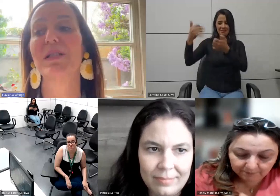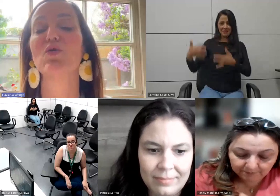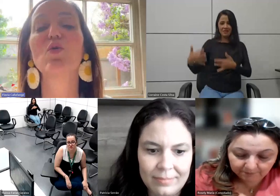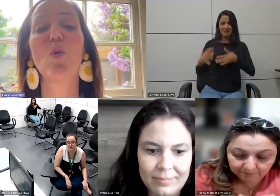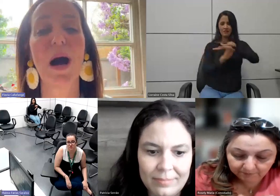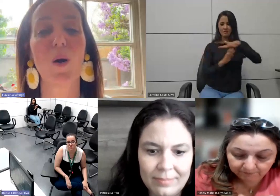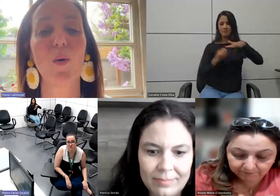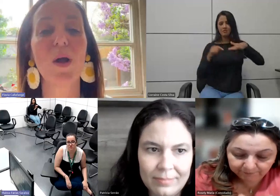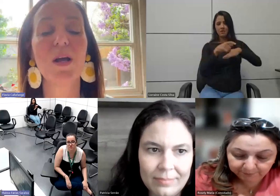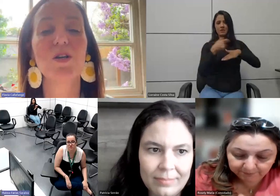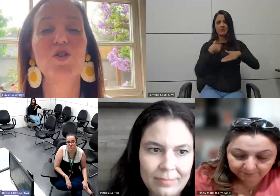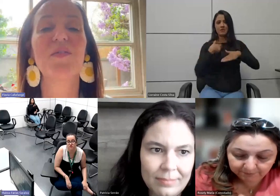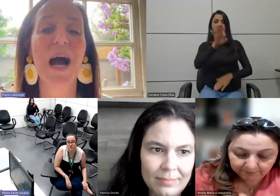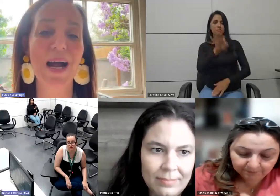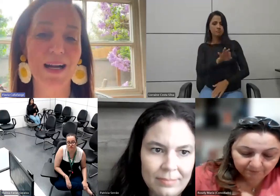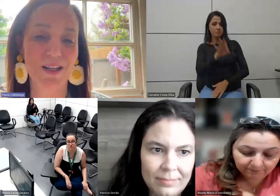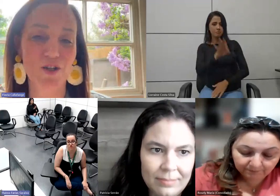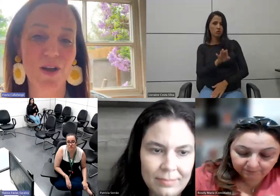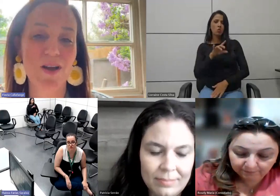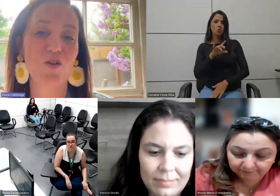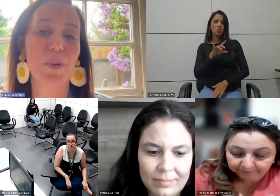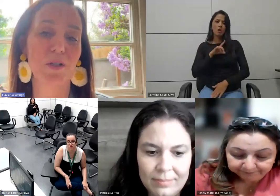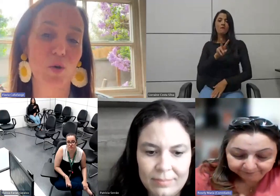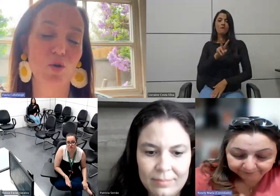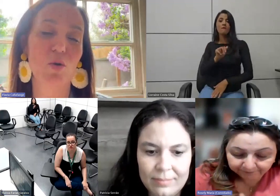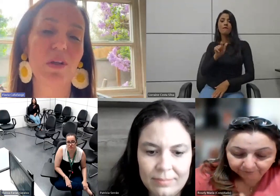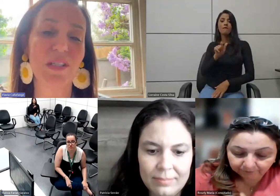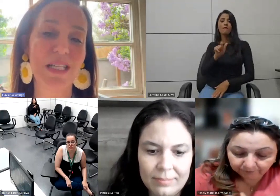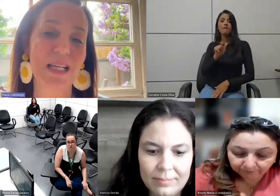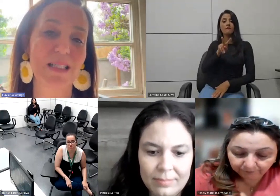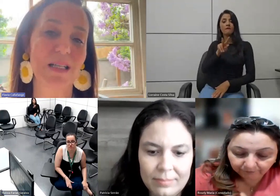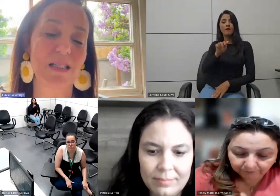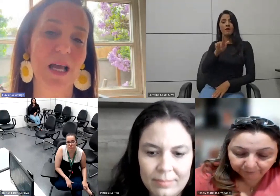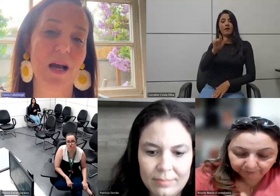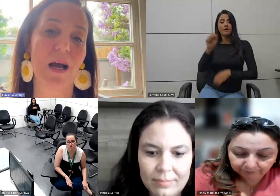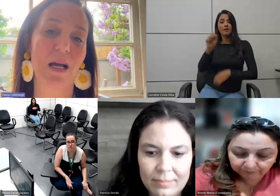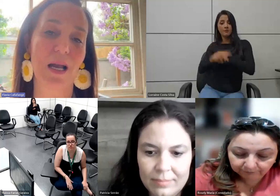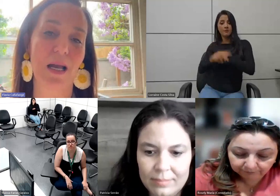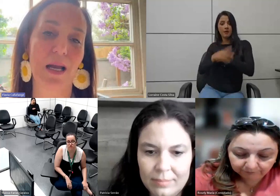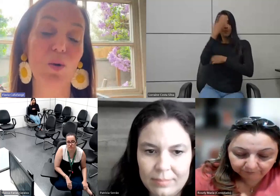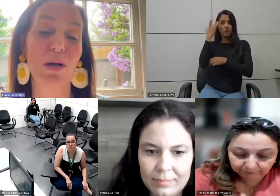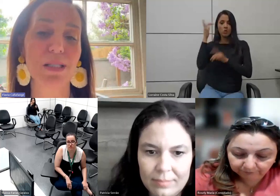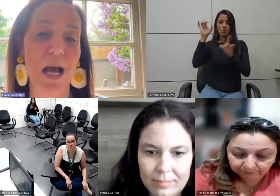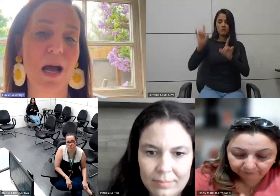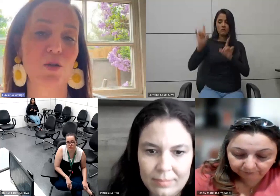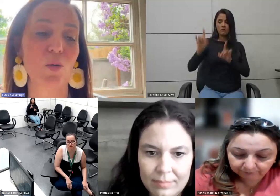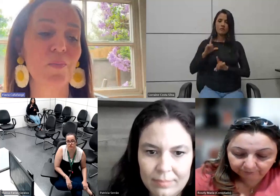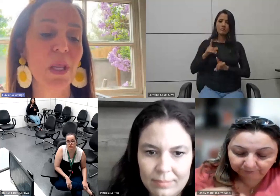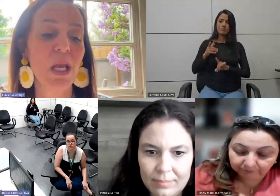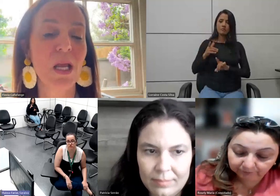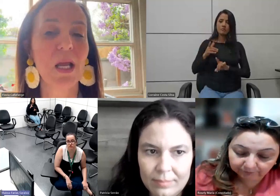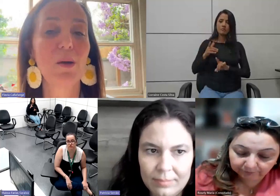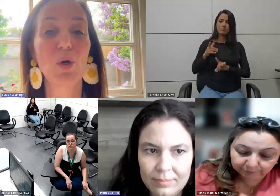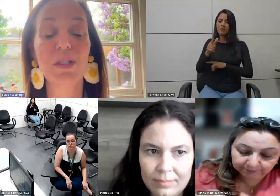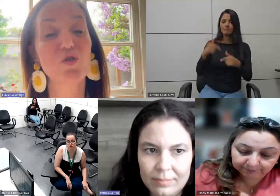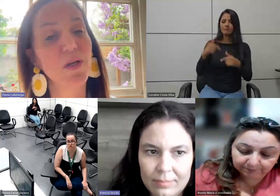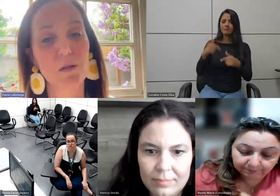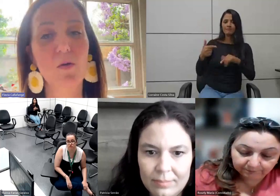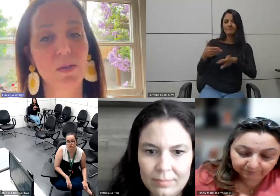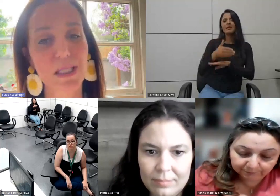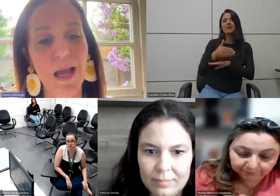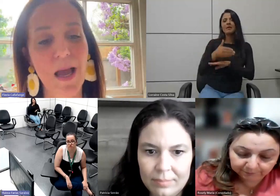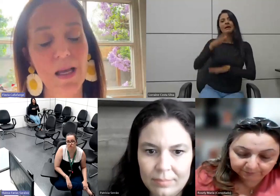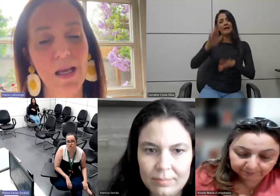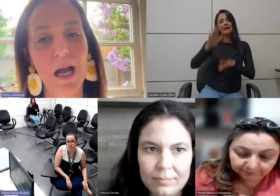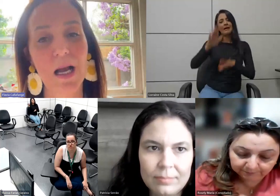esse percentual de vagas de pessoas com deficiência a ser alcançado e muitas